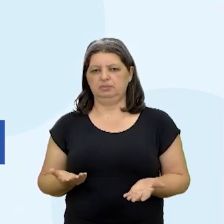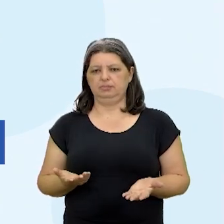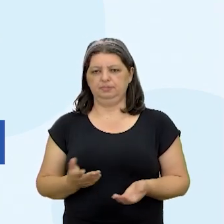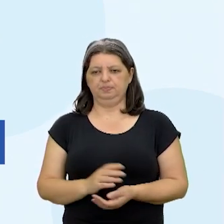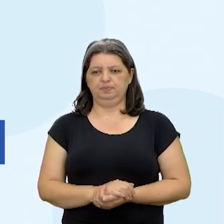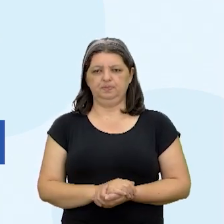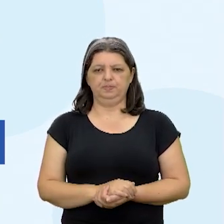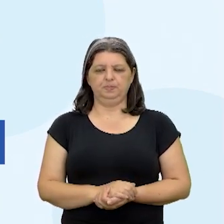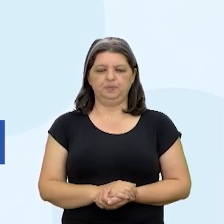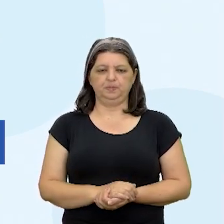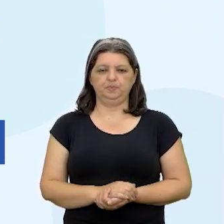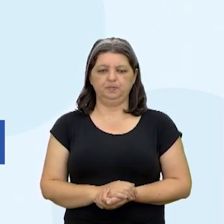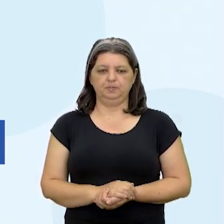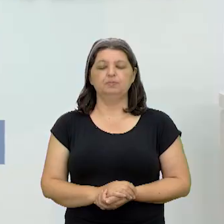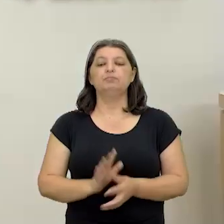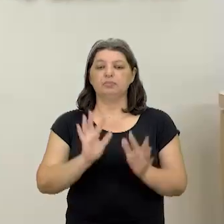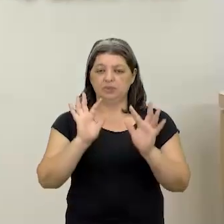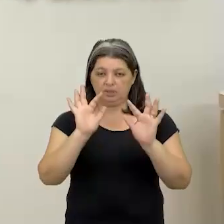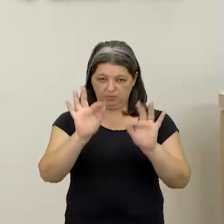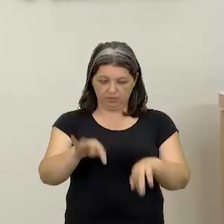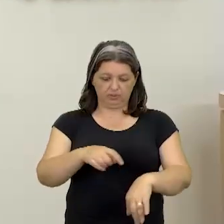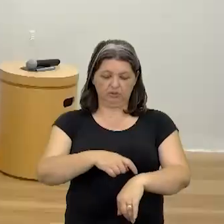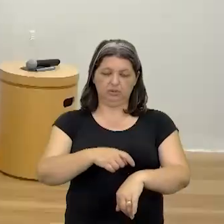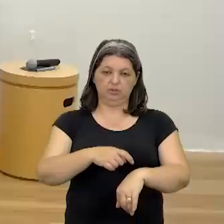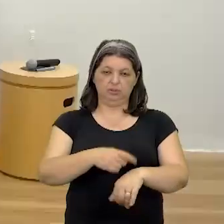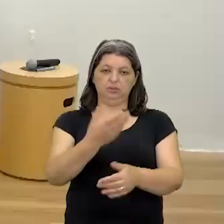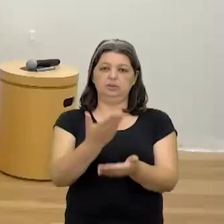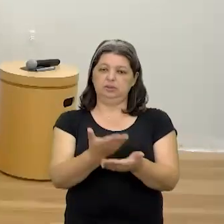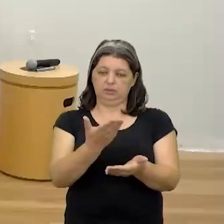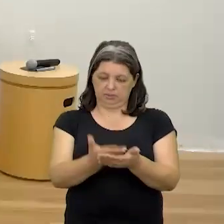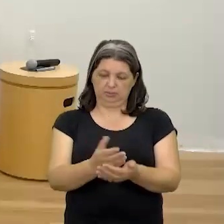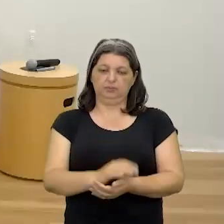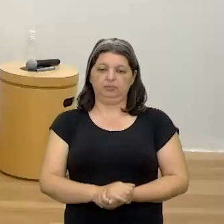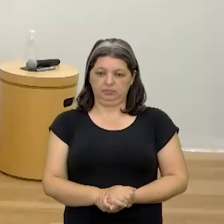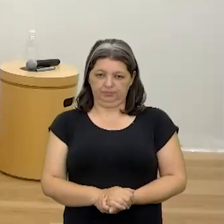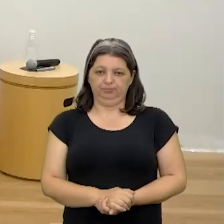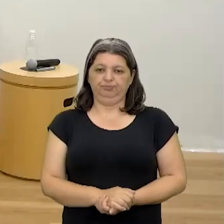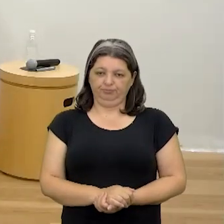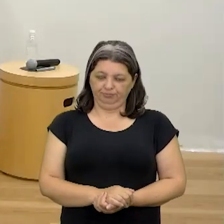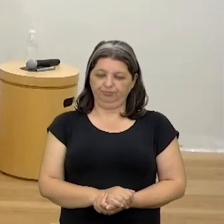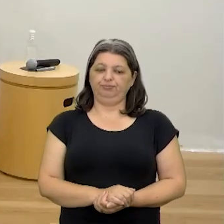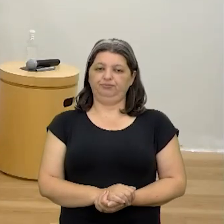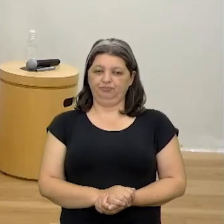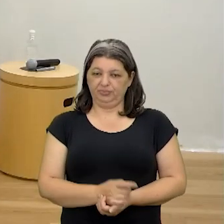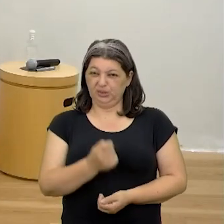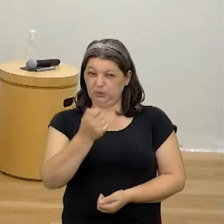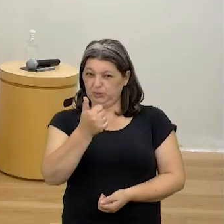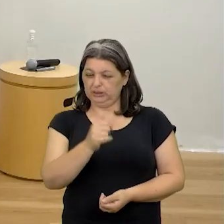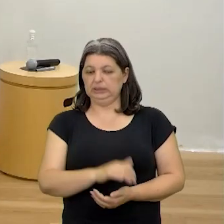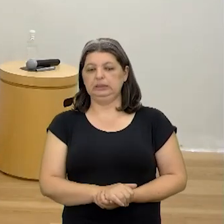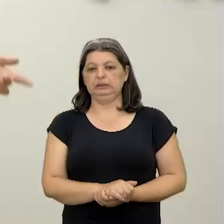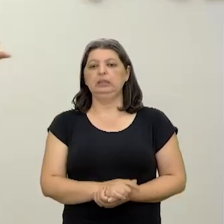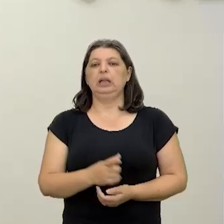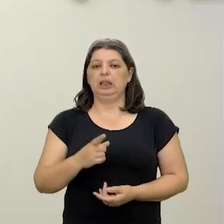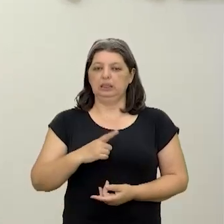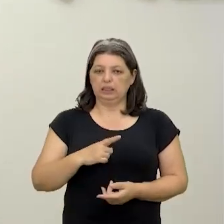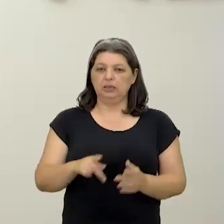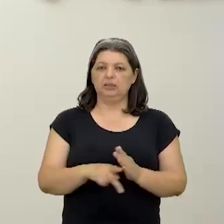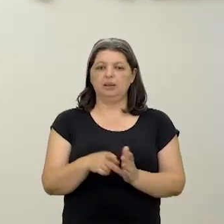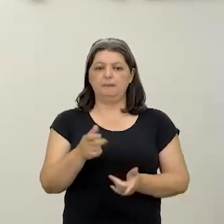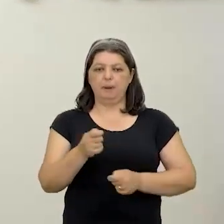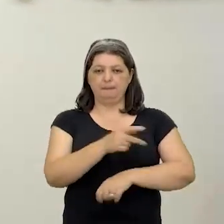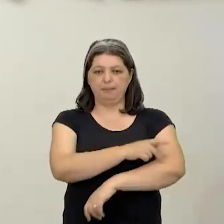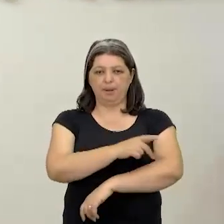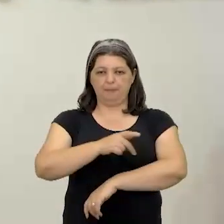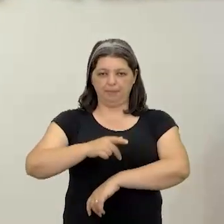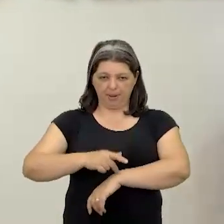Não é isso? Tá acabando o nosso tempo, Giba, tá acabando o nosso tempo. É. Tem um jogo pedagógico que sobrou